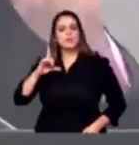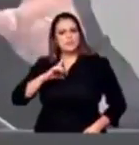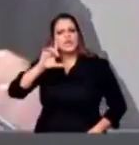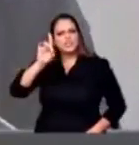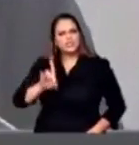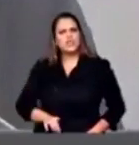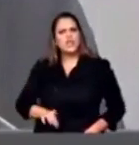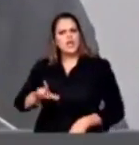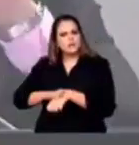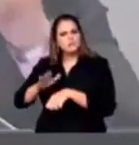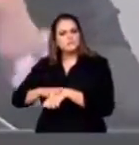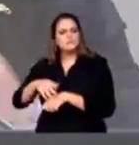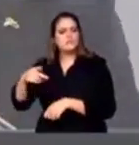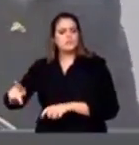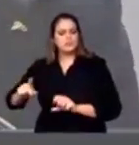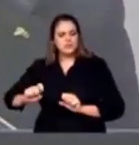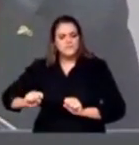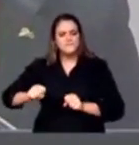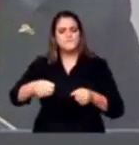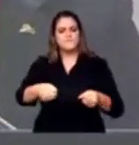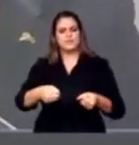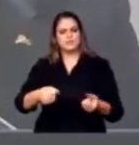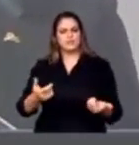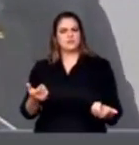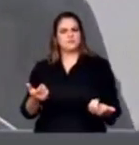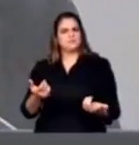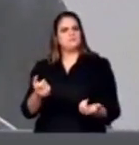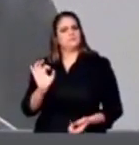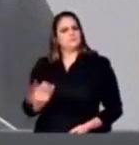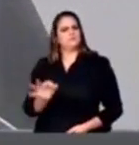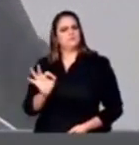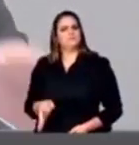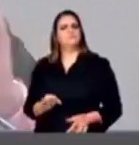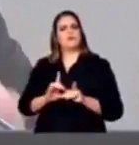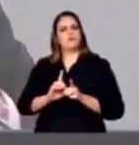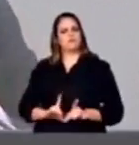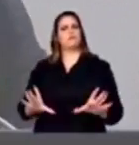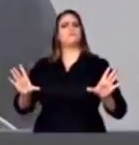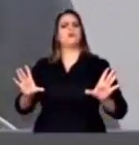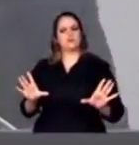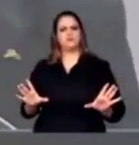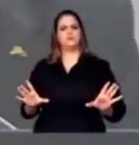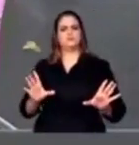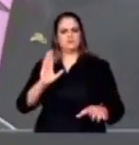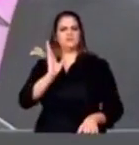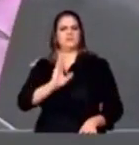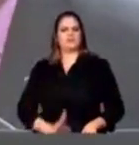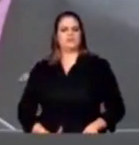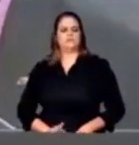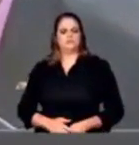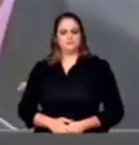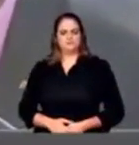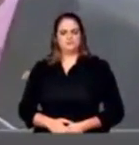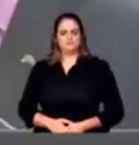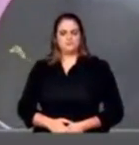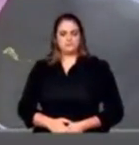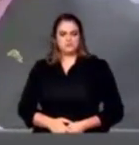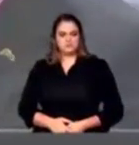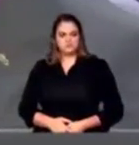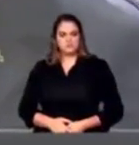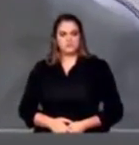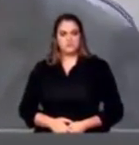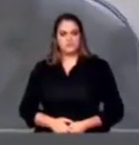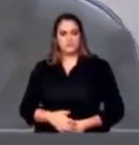isso é o que se espera dessa nossa democracia. O que se pretende, senador José Medeiros, com esse